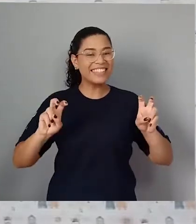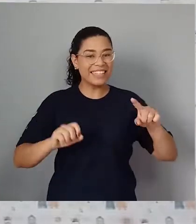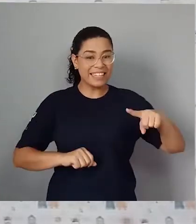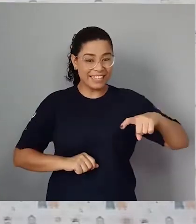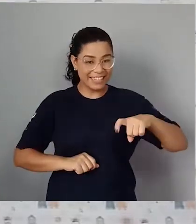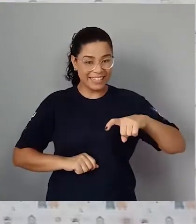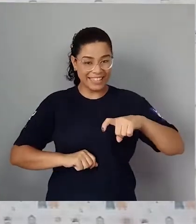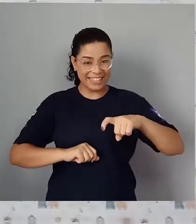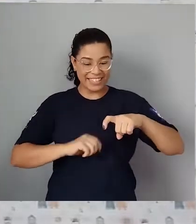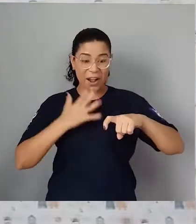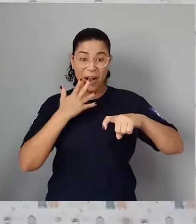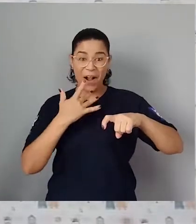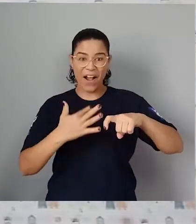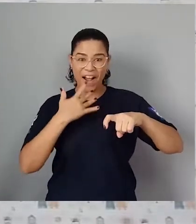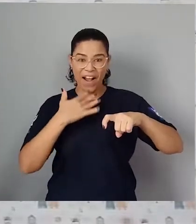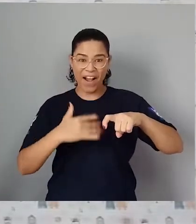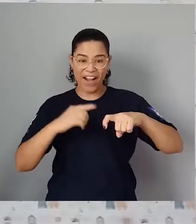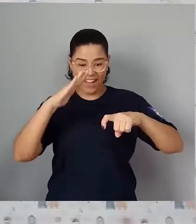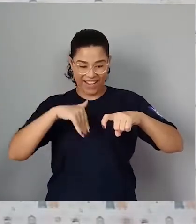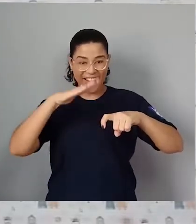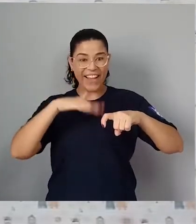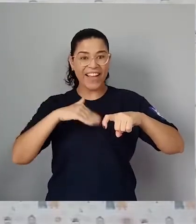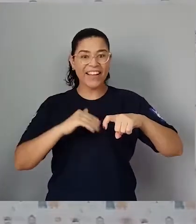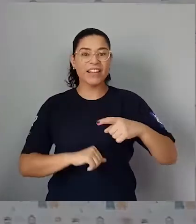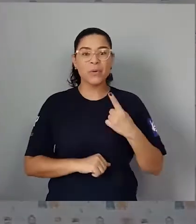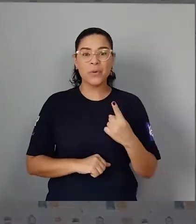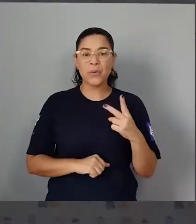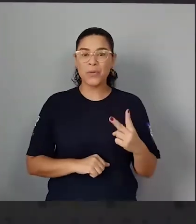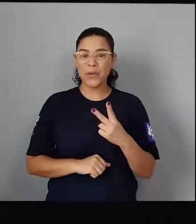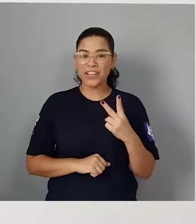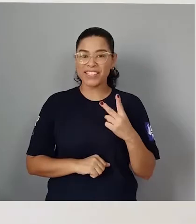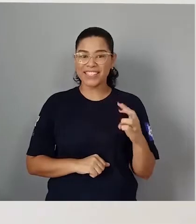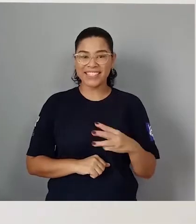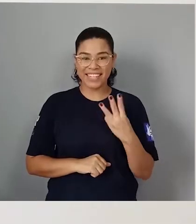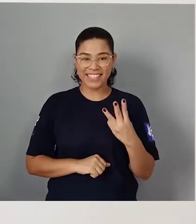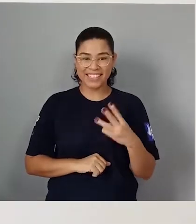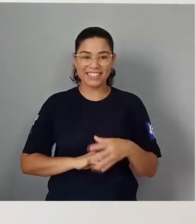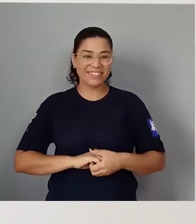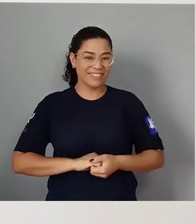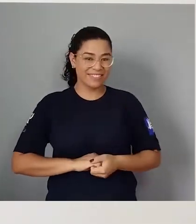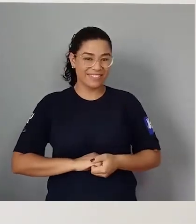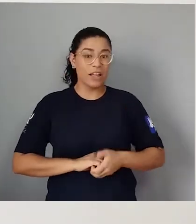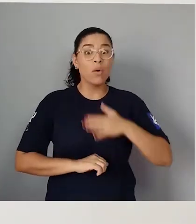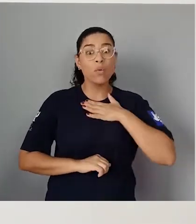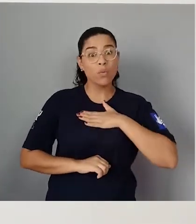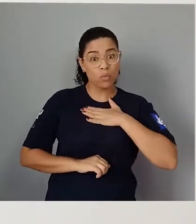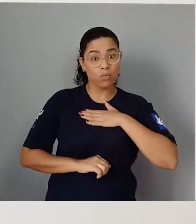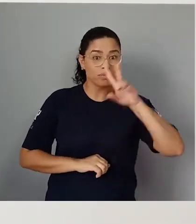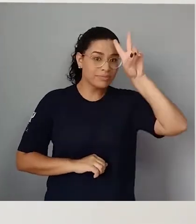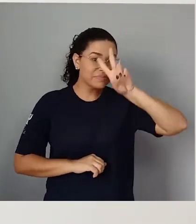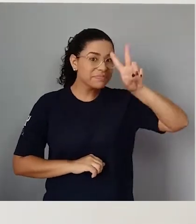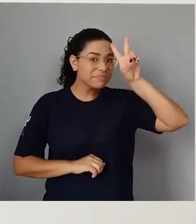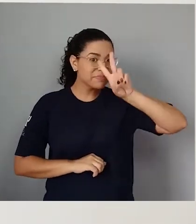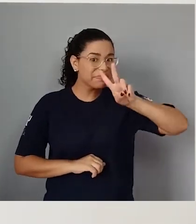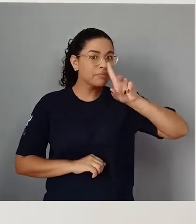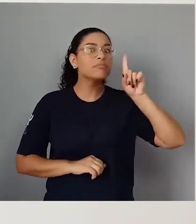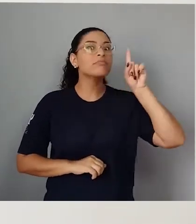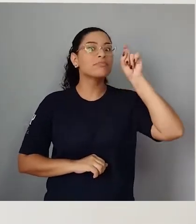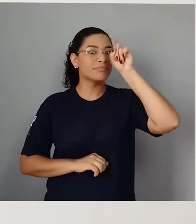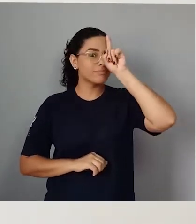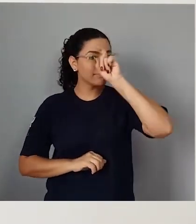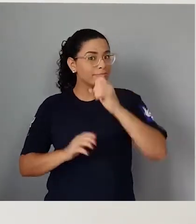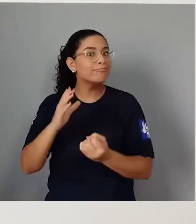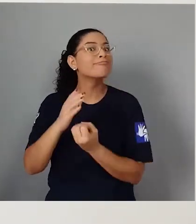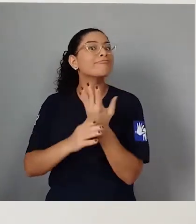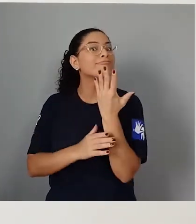Pintada. Vamos lá? É um, é dois, é três. Gostaram da história? Foi muito difícil criar essa